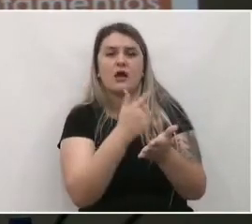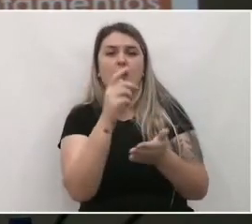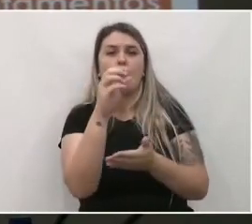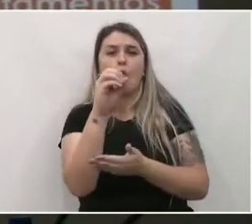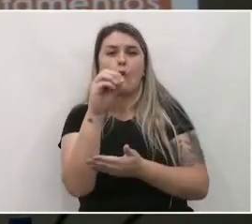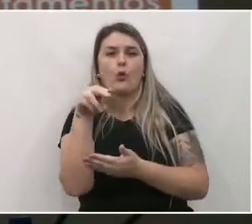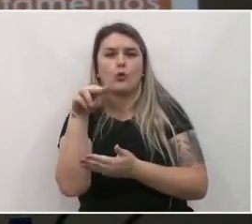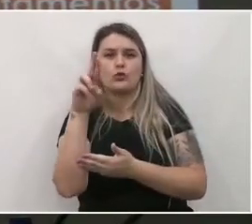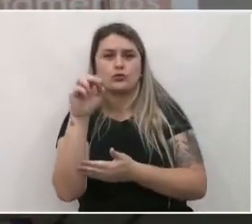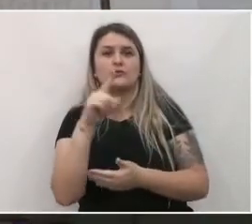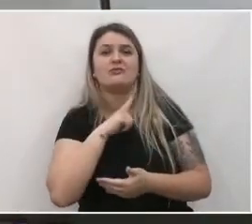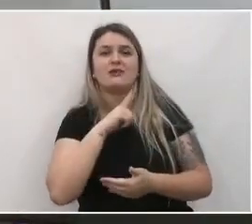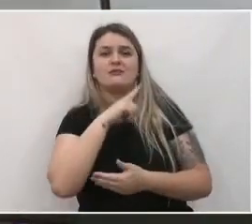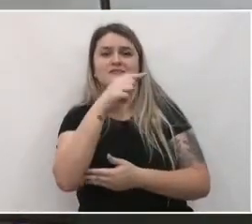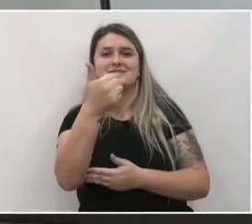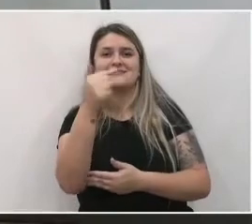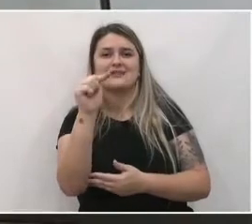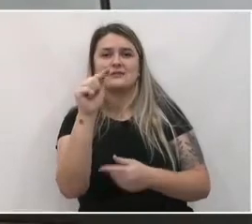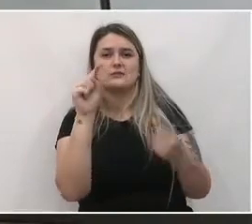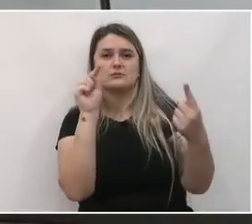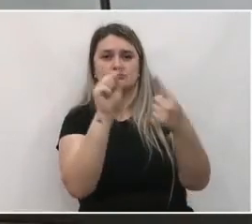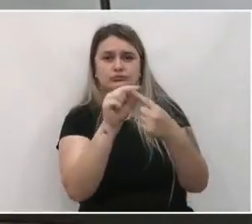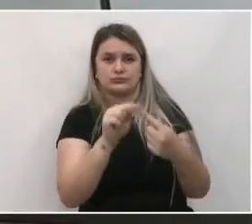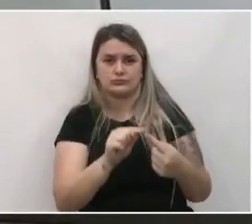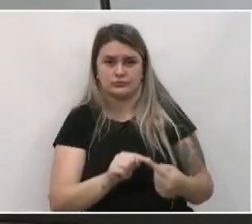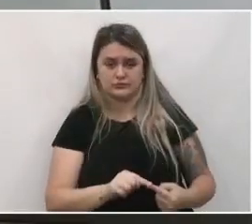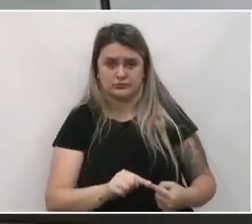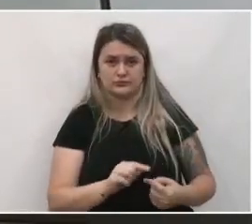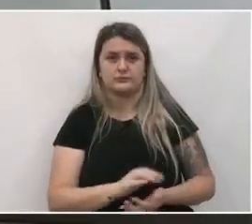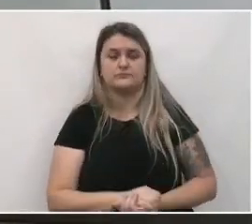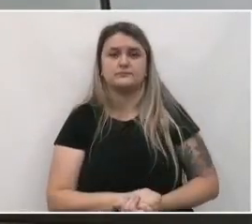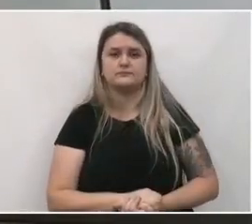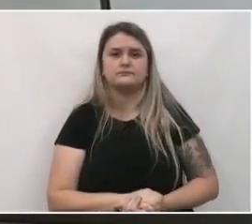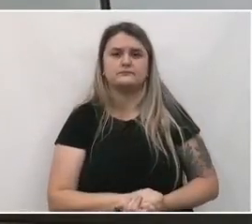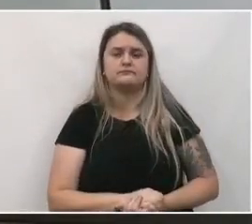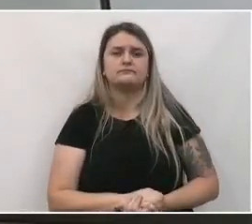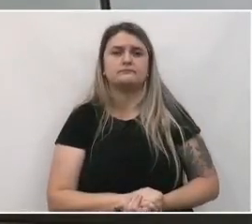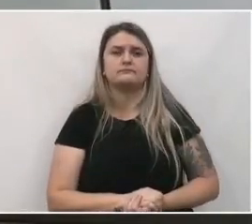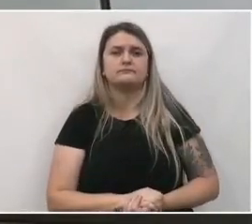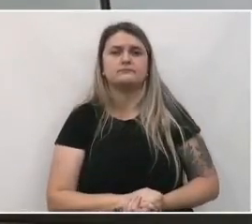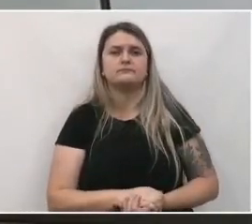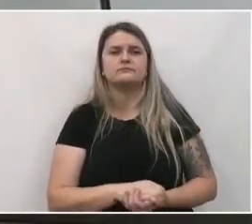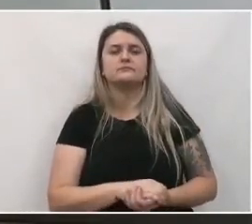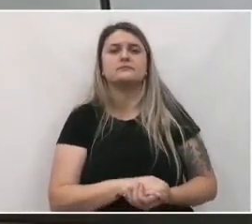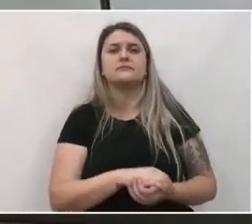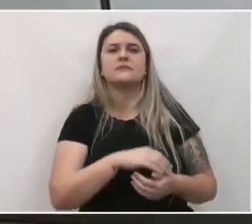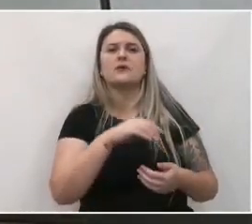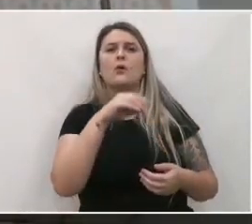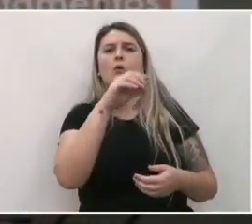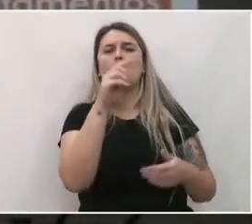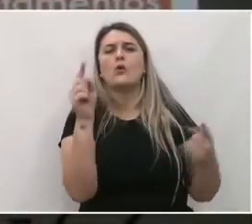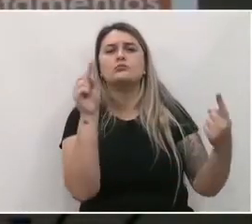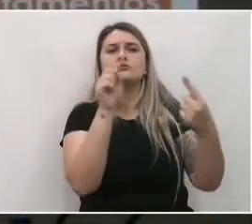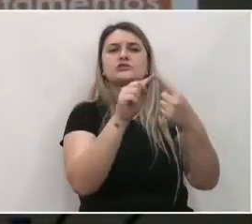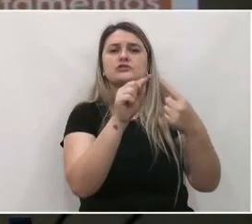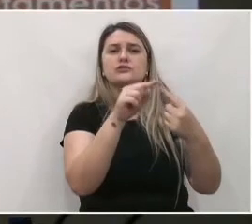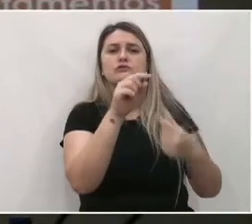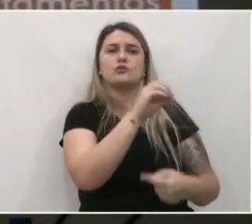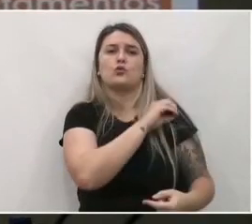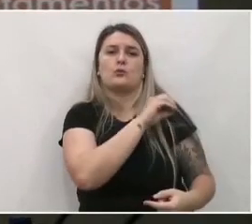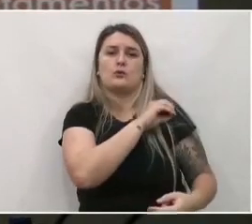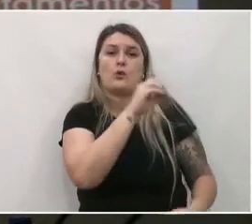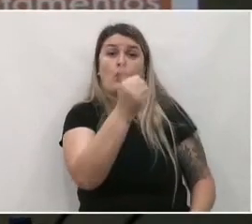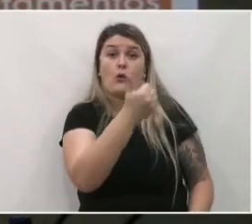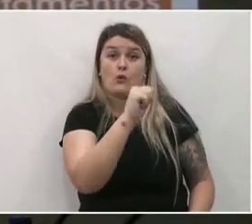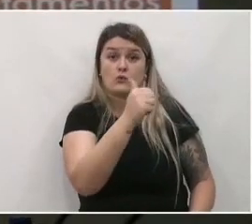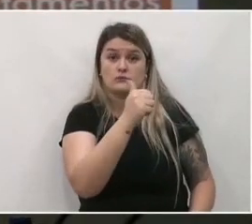17 objetivos. Dentre esses objetivos está o objetivo 11, que mais diz respeito a